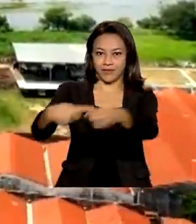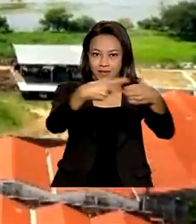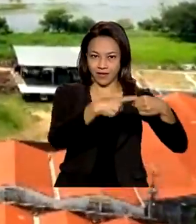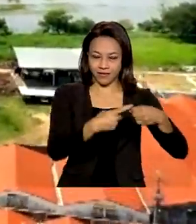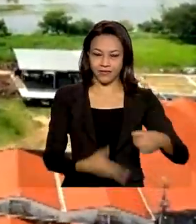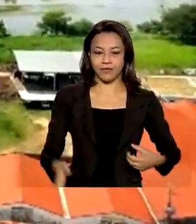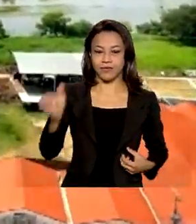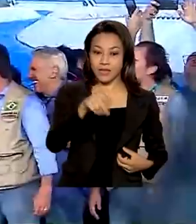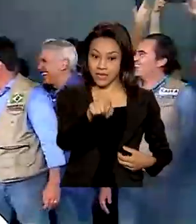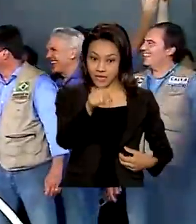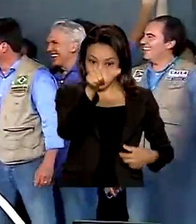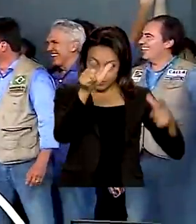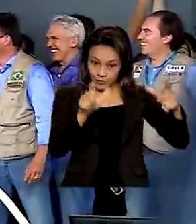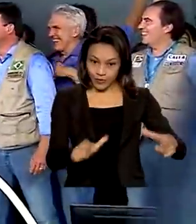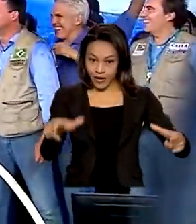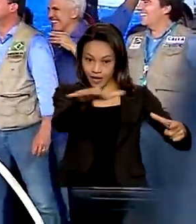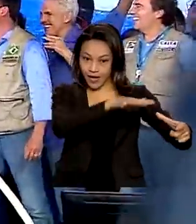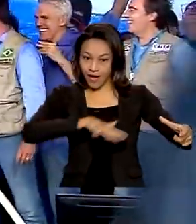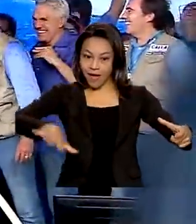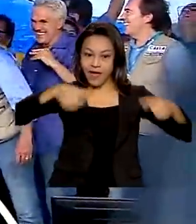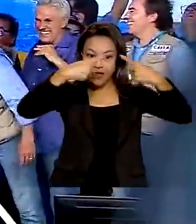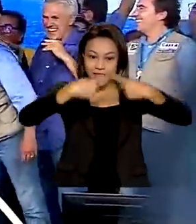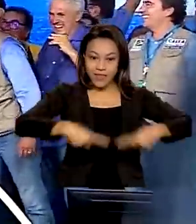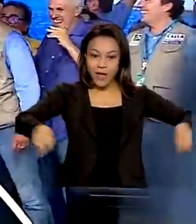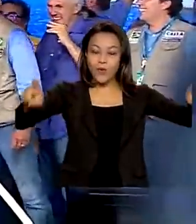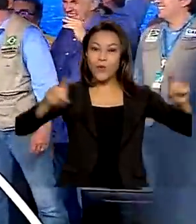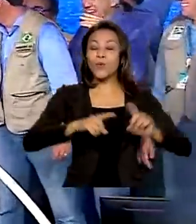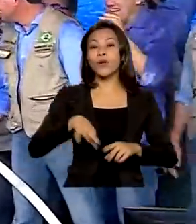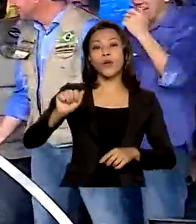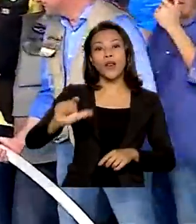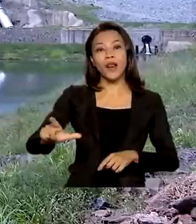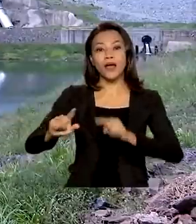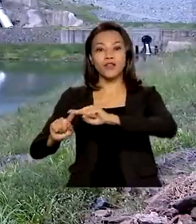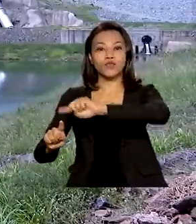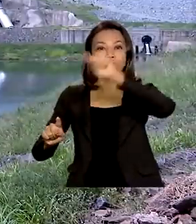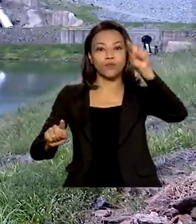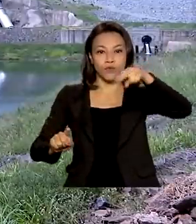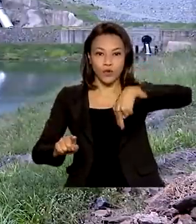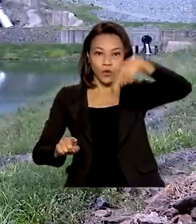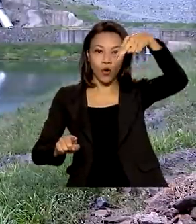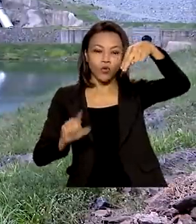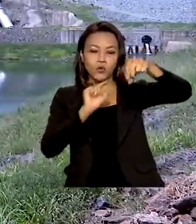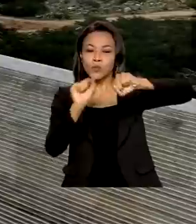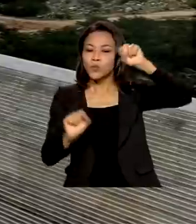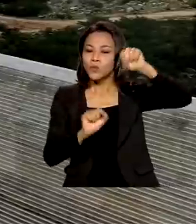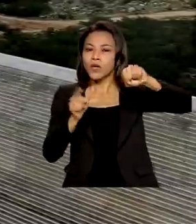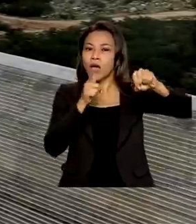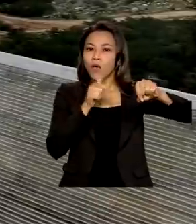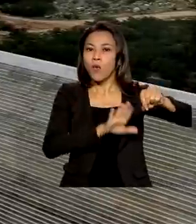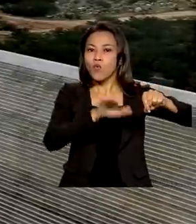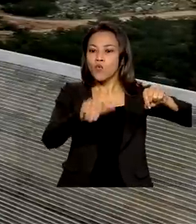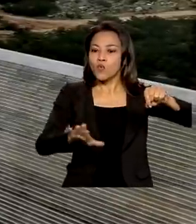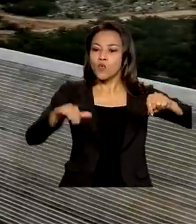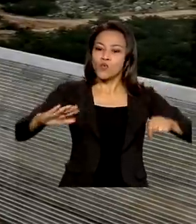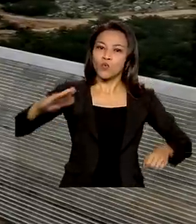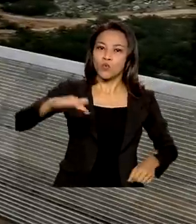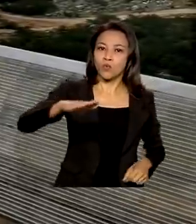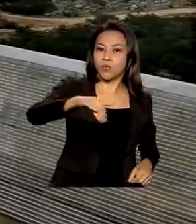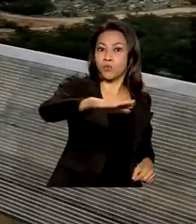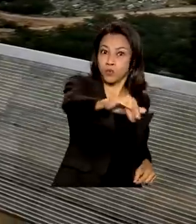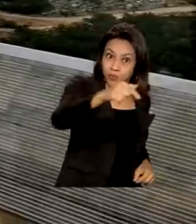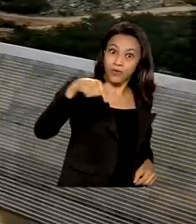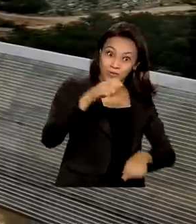cidade de Jardim de Piranhas, presidente inaugura os eixos leste e norte do projeto de integração e as águas do Velho Chico